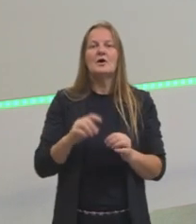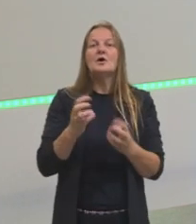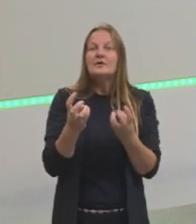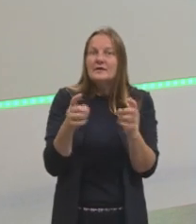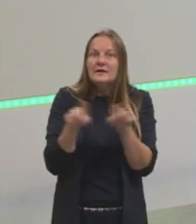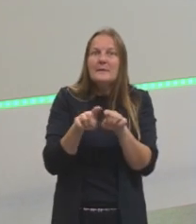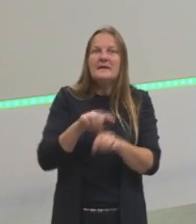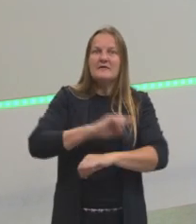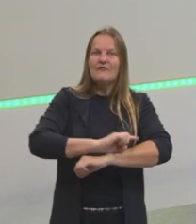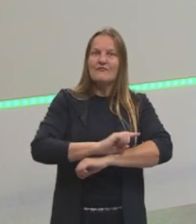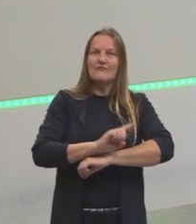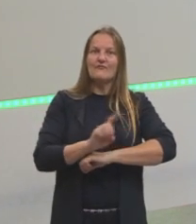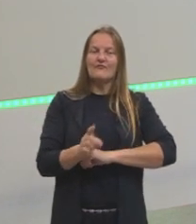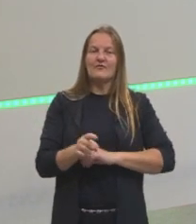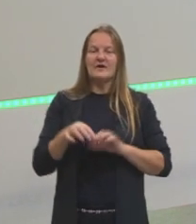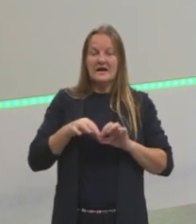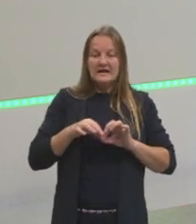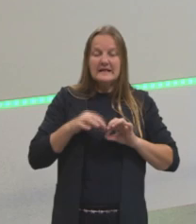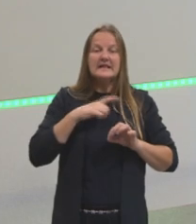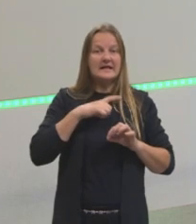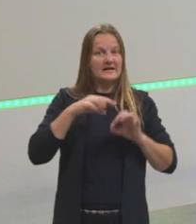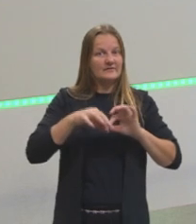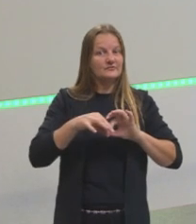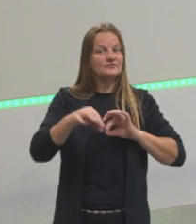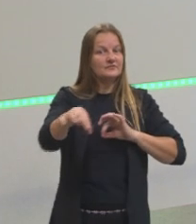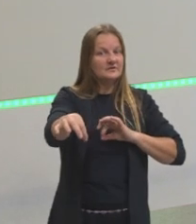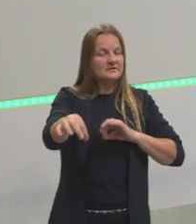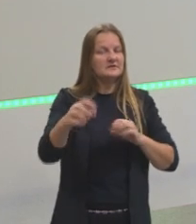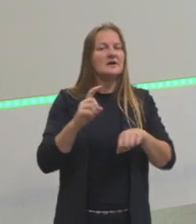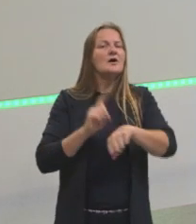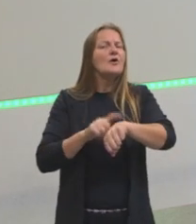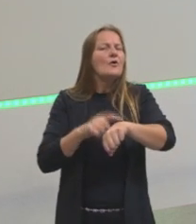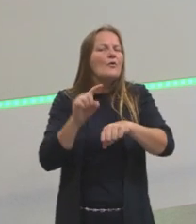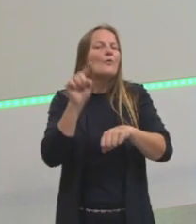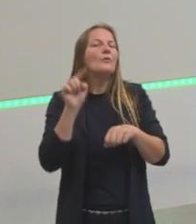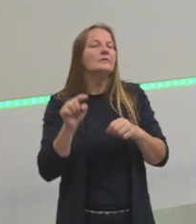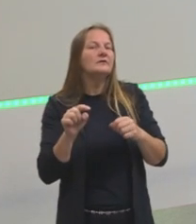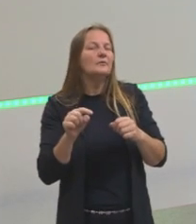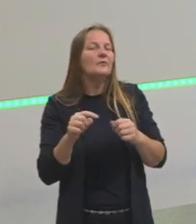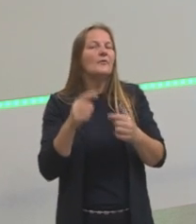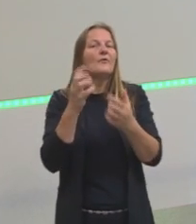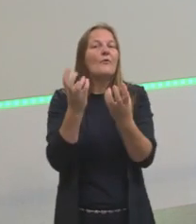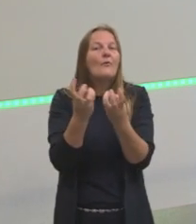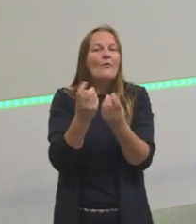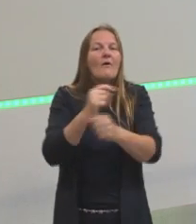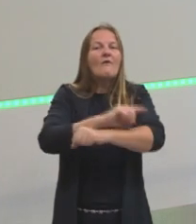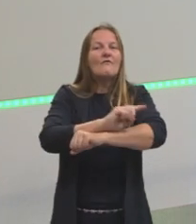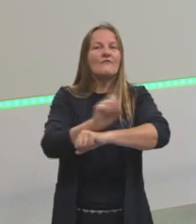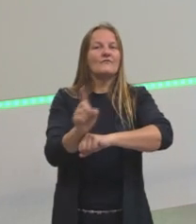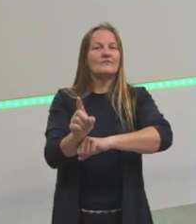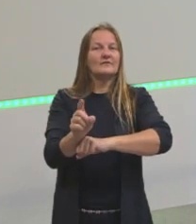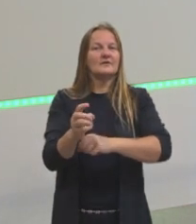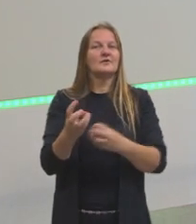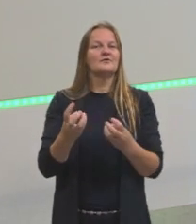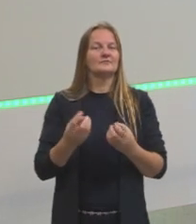Vocês têm a distância e o tempo. Vocês podem, então, calcular qual velocidade, né? Vocês